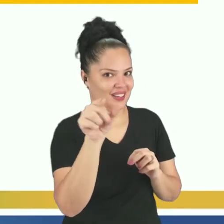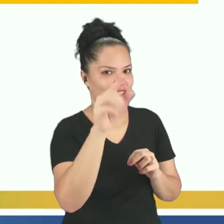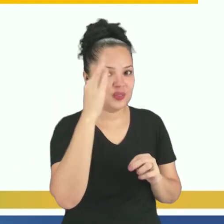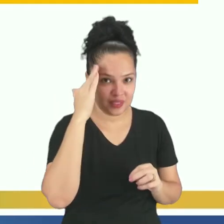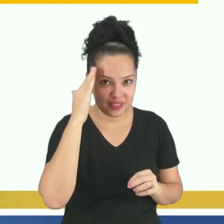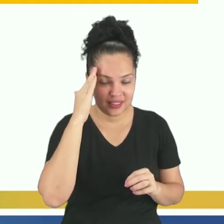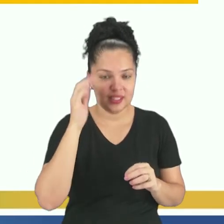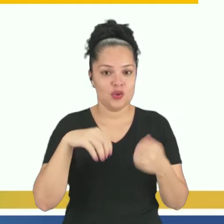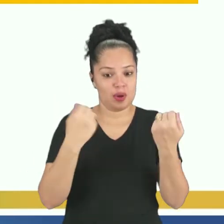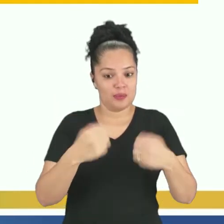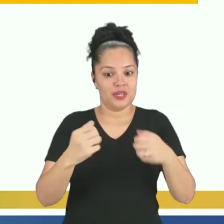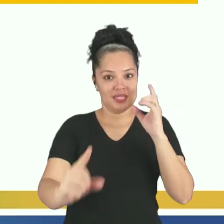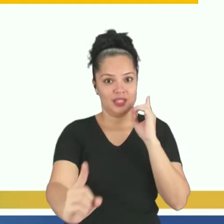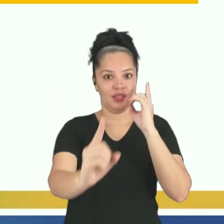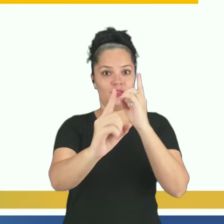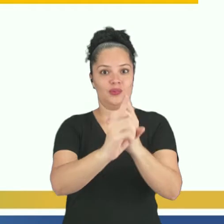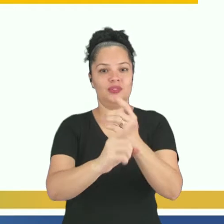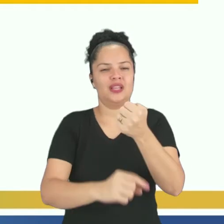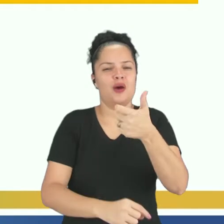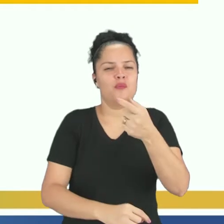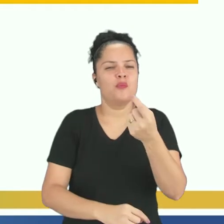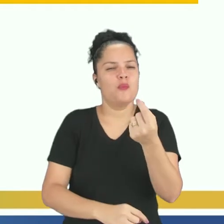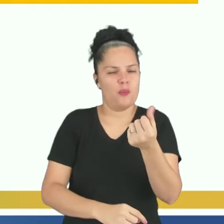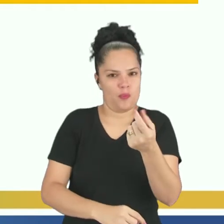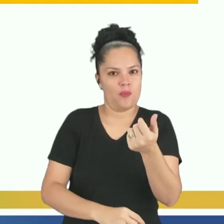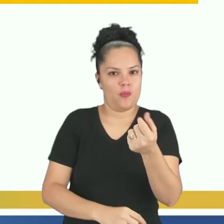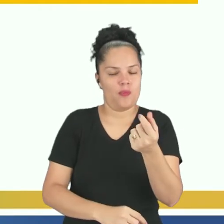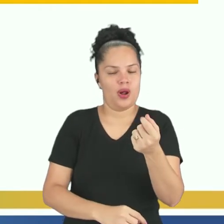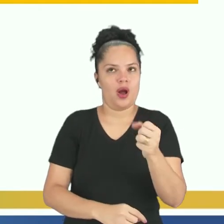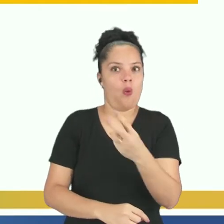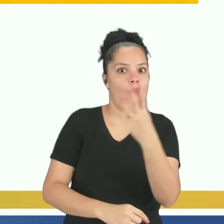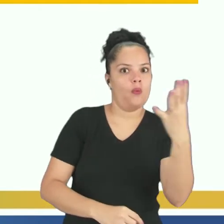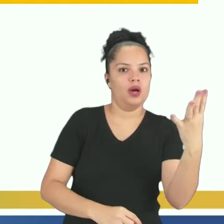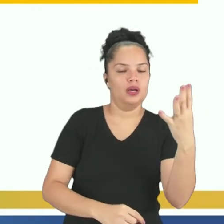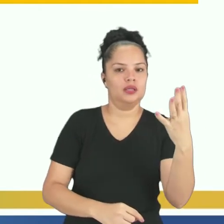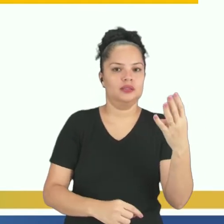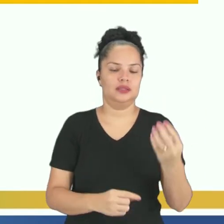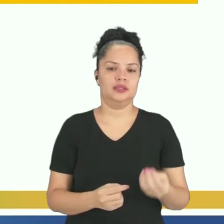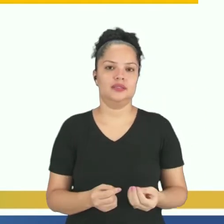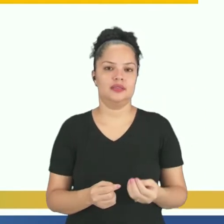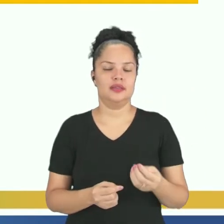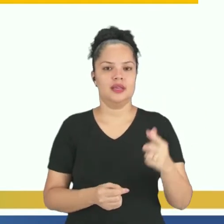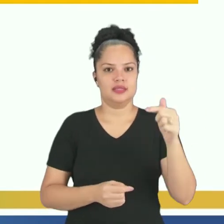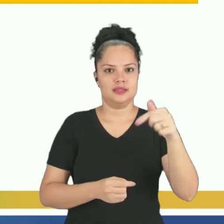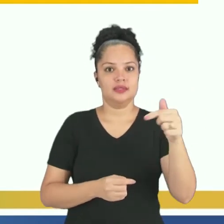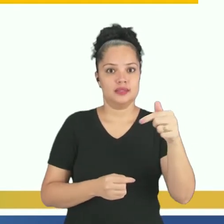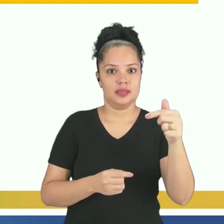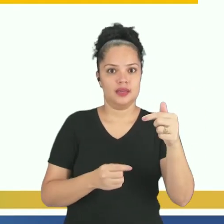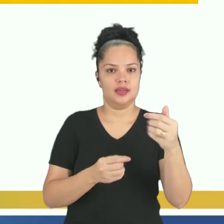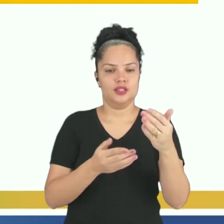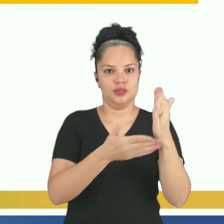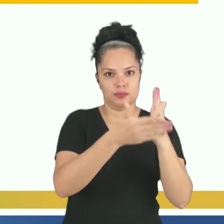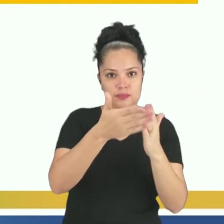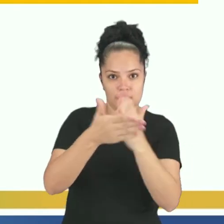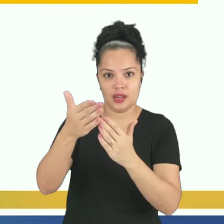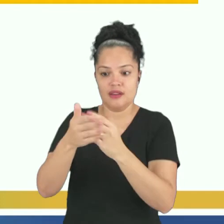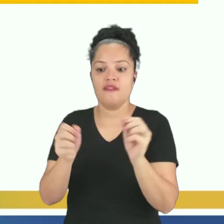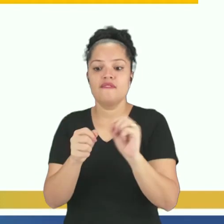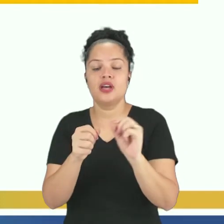para a gente descobrir quantas moedas há em cada uma dessas partezinhas, dessas sete partes, o que a gente faz?